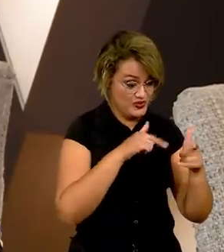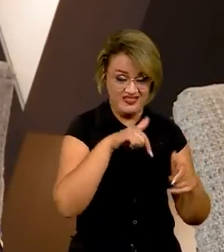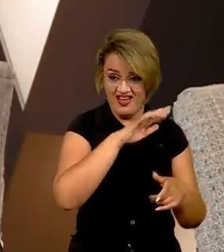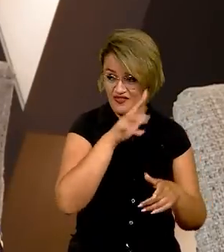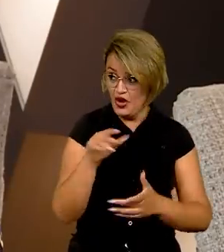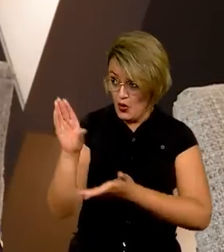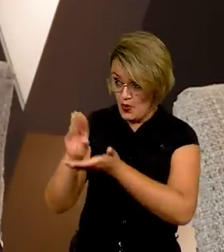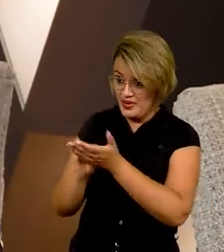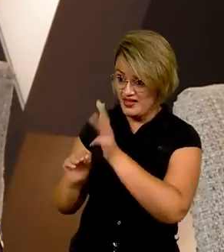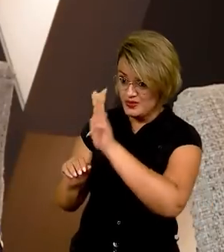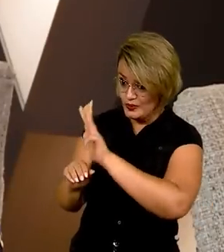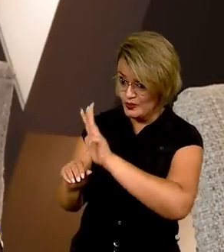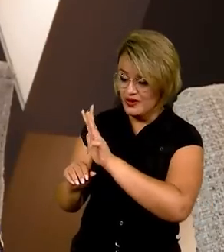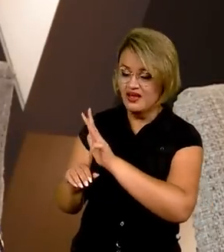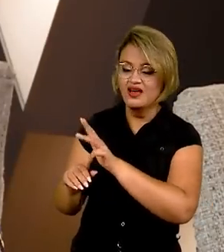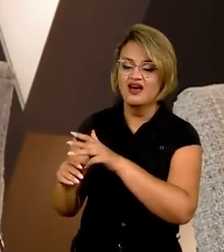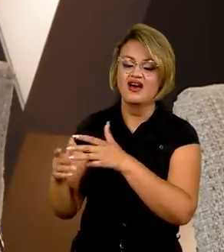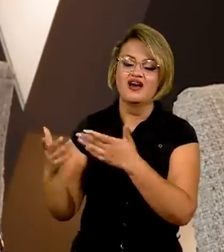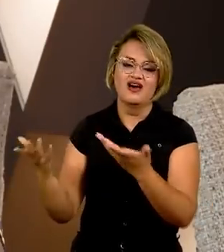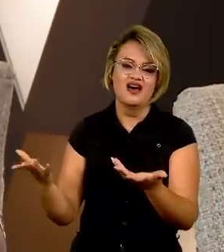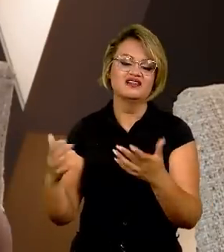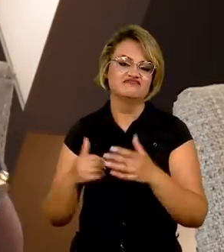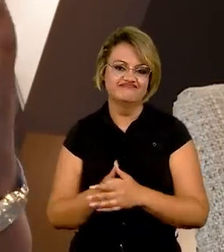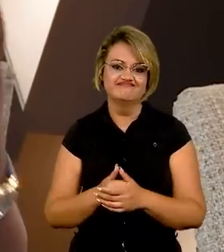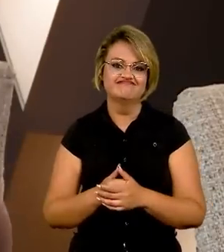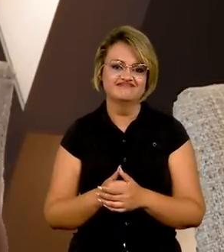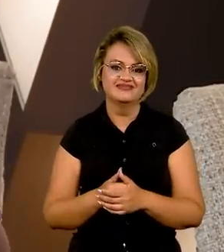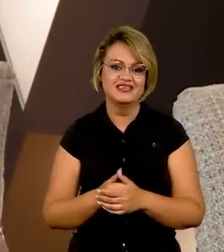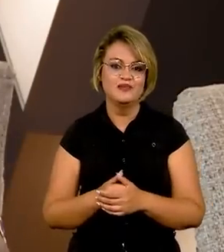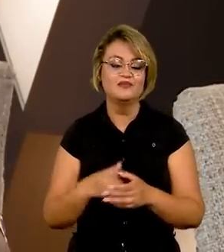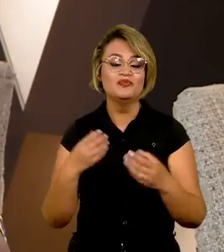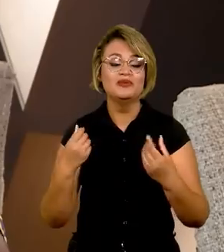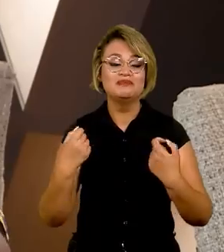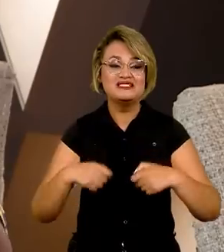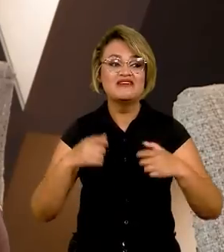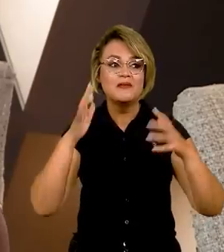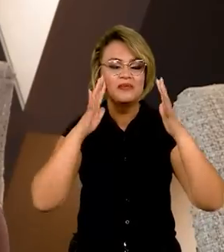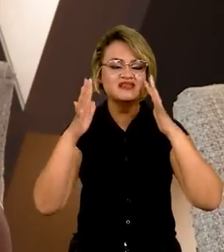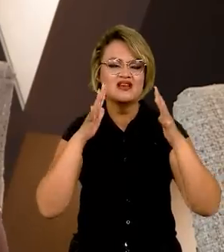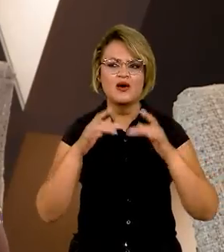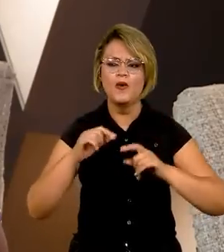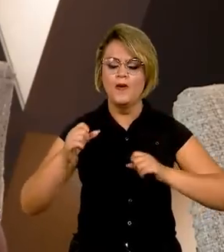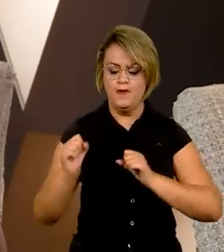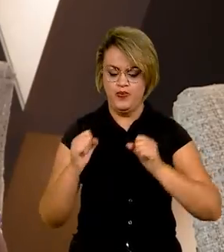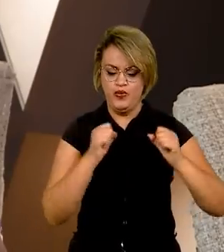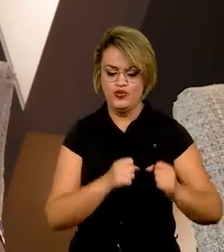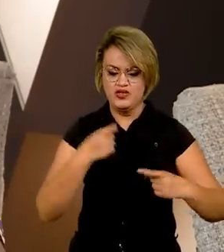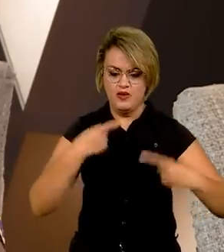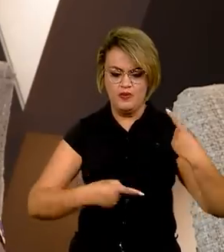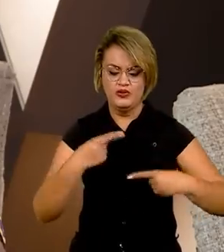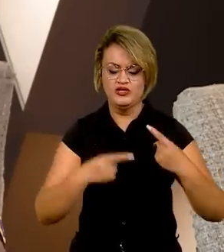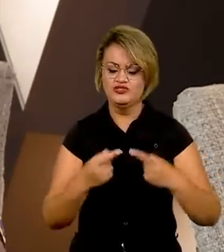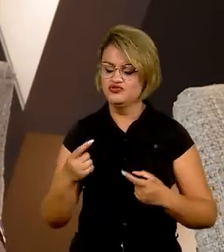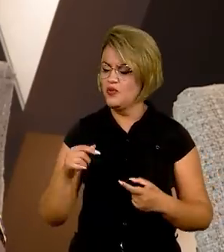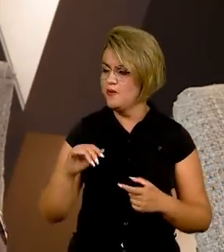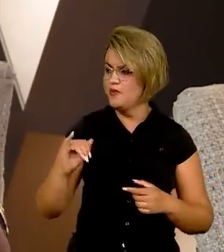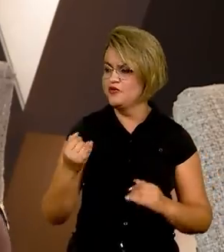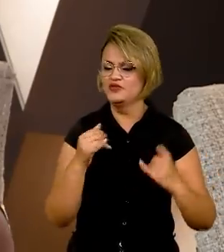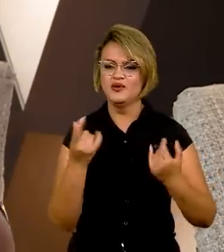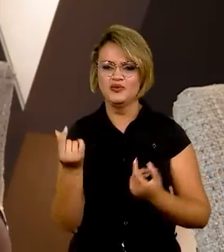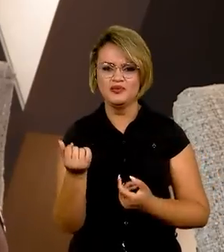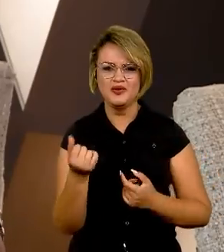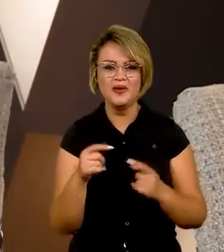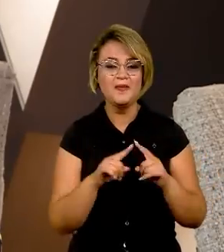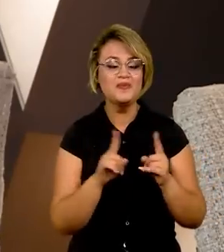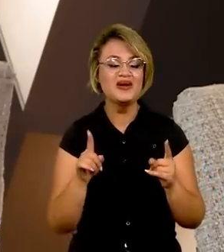existem em África, perceberem que de nada serve o poder político, de nada serve a vantagem econômica, se